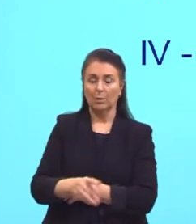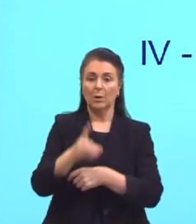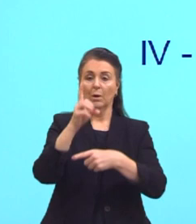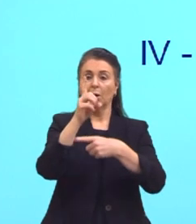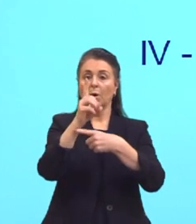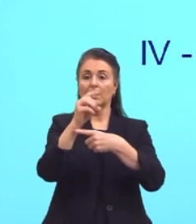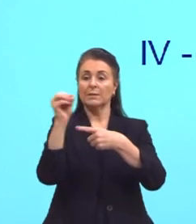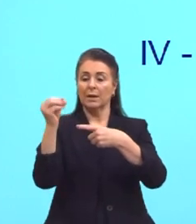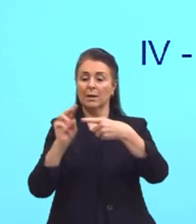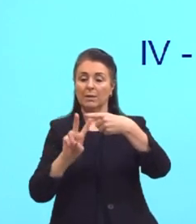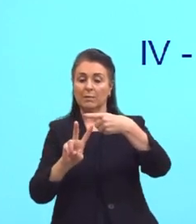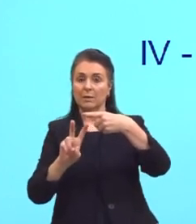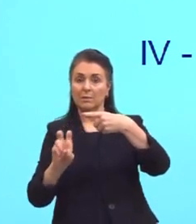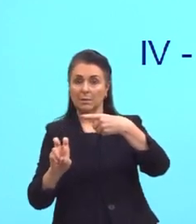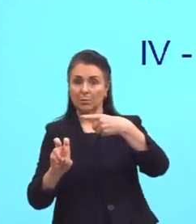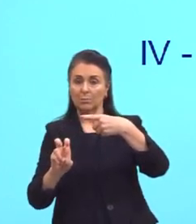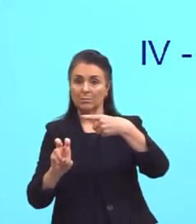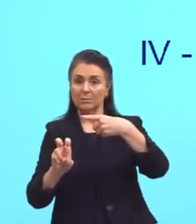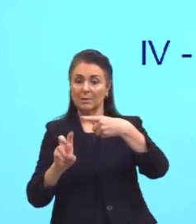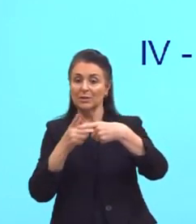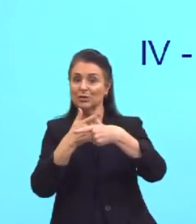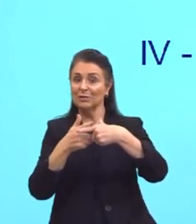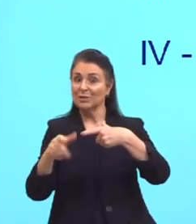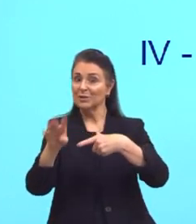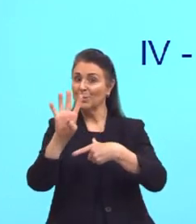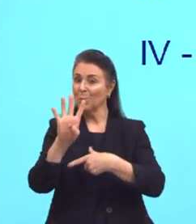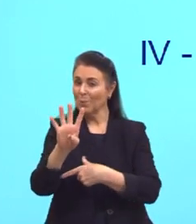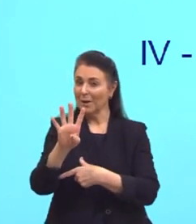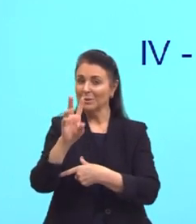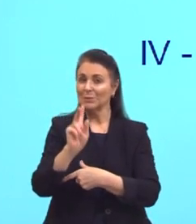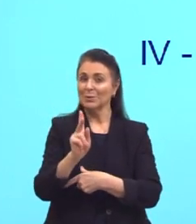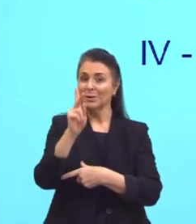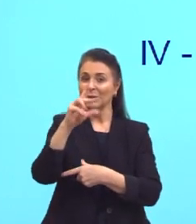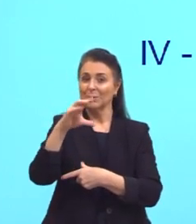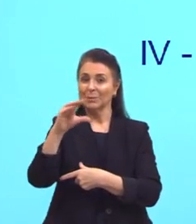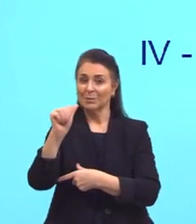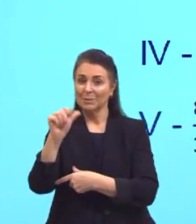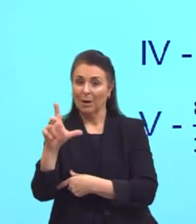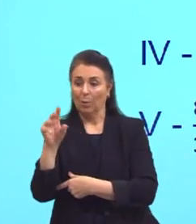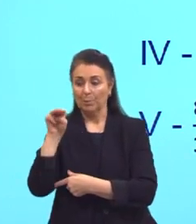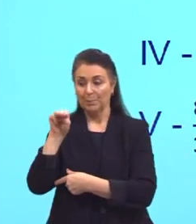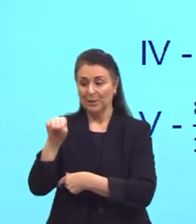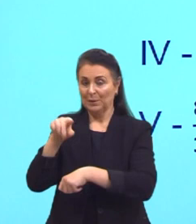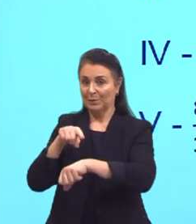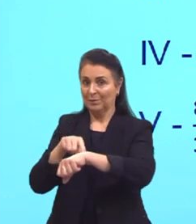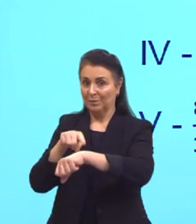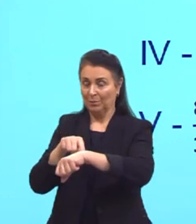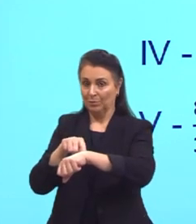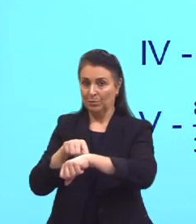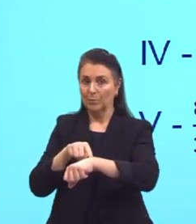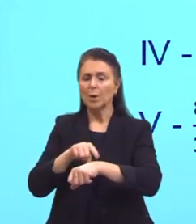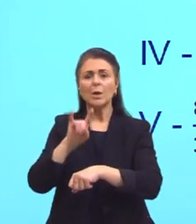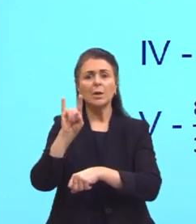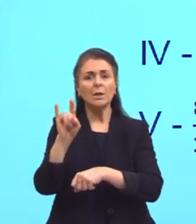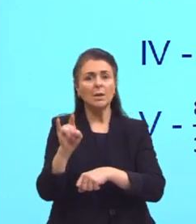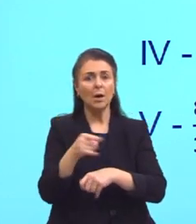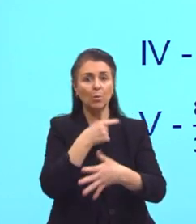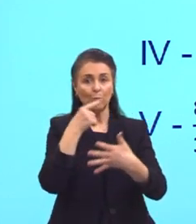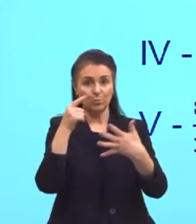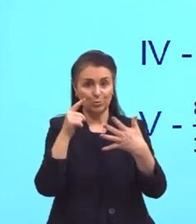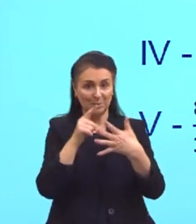para 25, uma divisão exata, dá 4 quilocalorias por minuto. E a última, então,